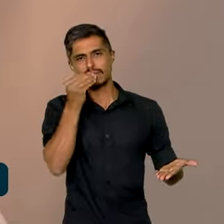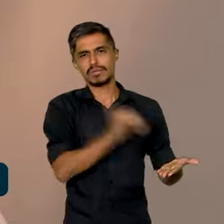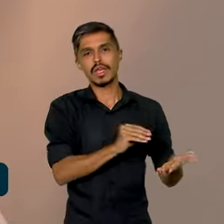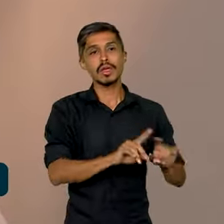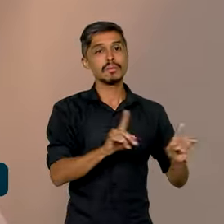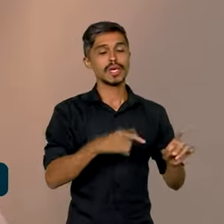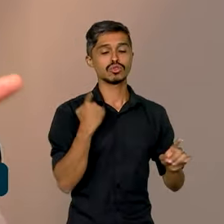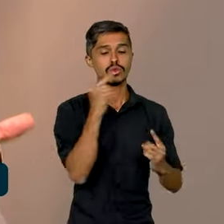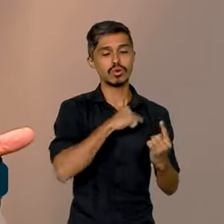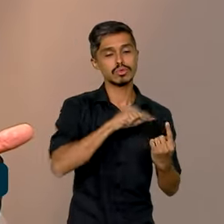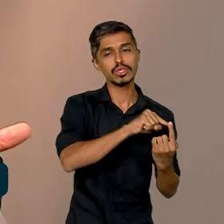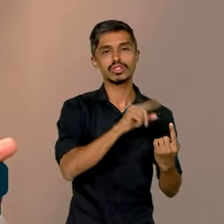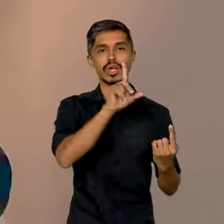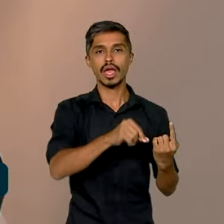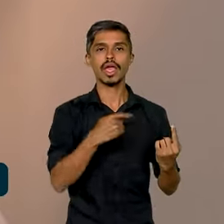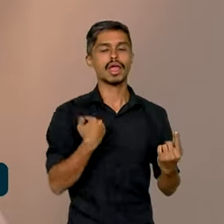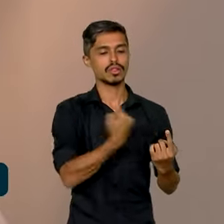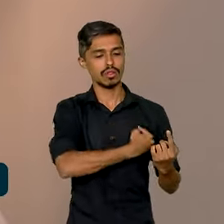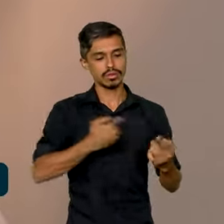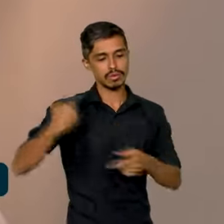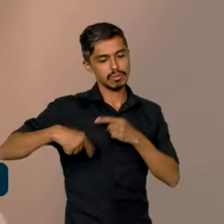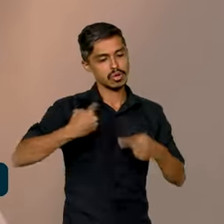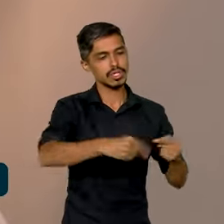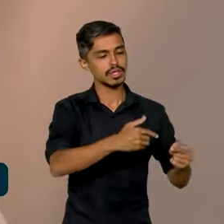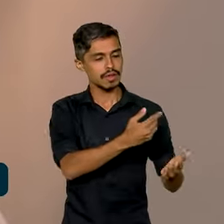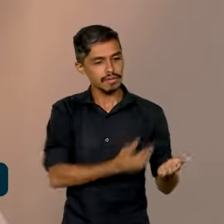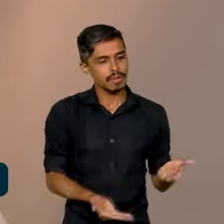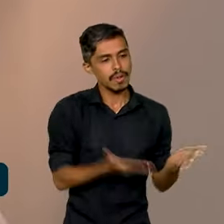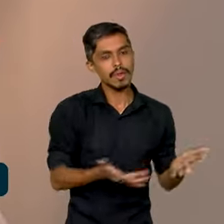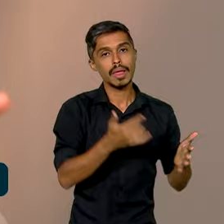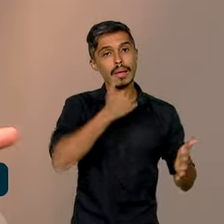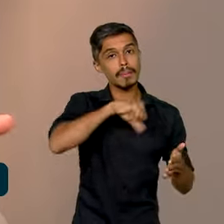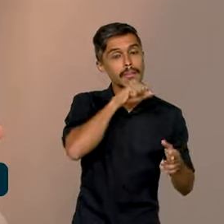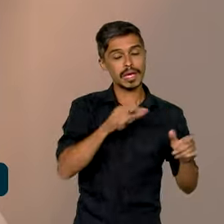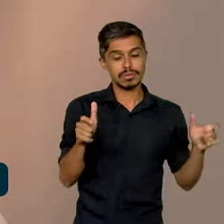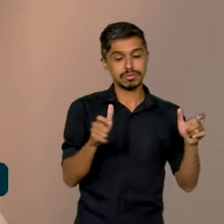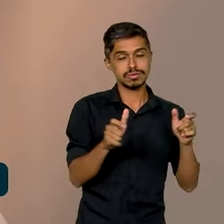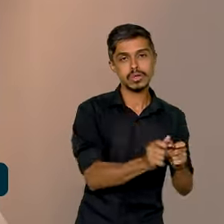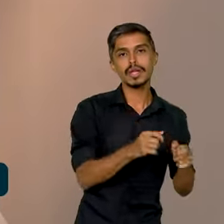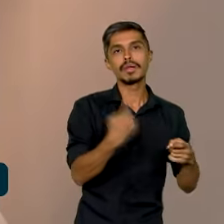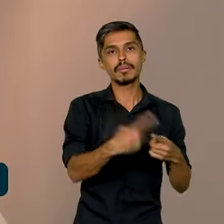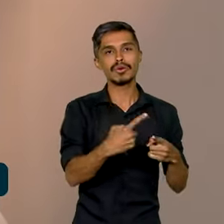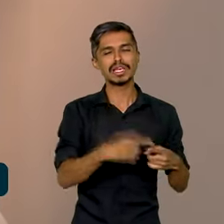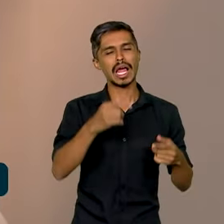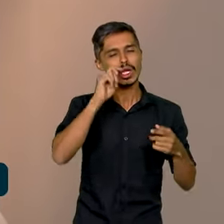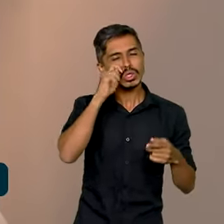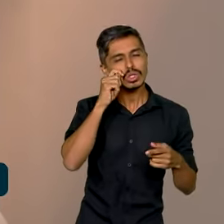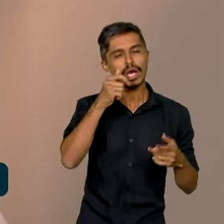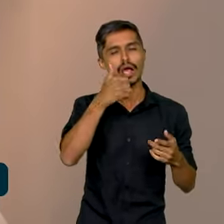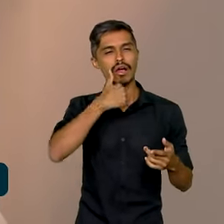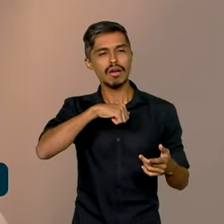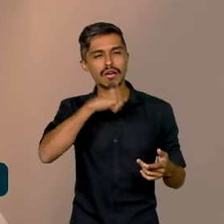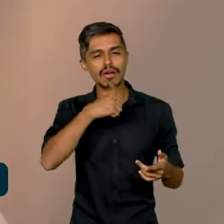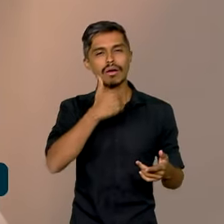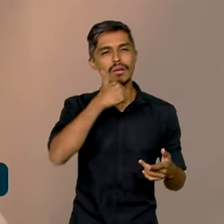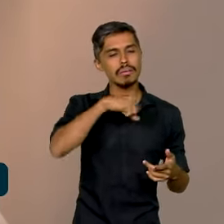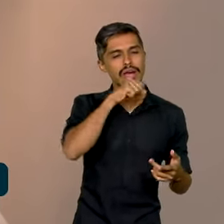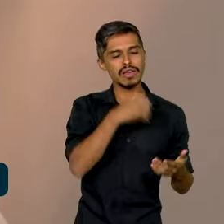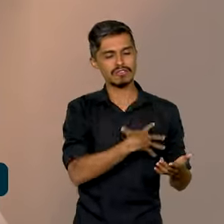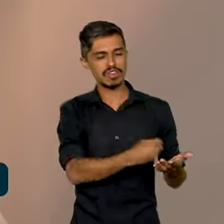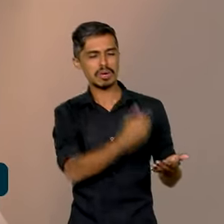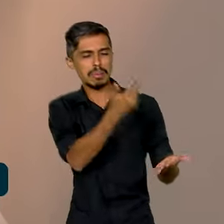o grande objetivo é investir em políticas para que cada vez menos mães tenham que chorar a perda dos seus filhos de forma precoce.